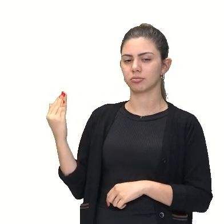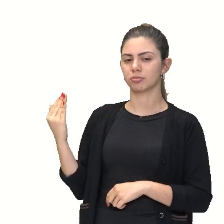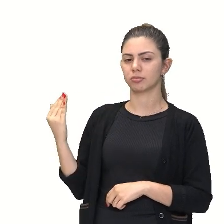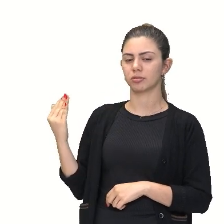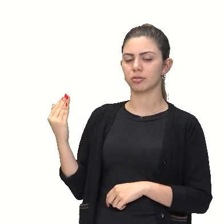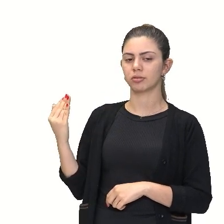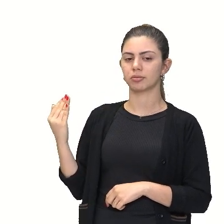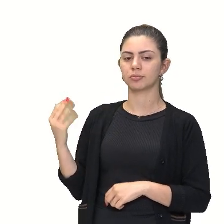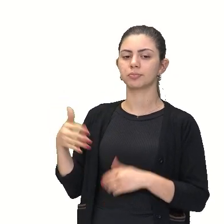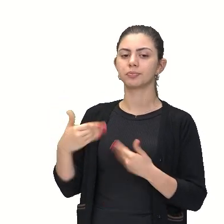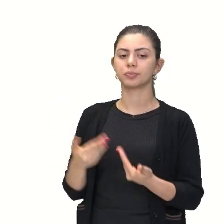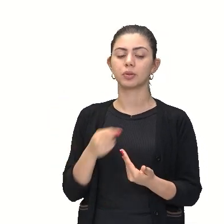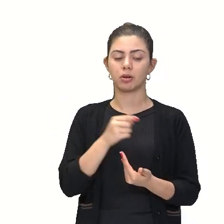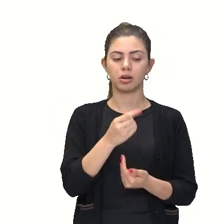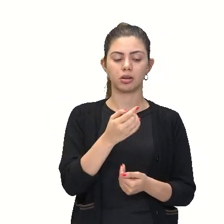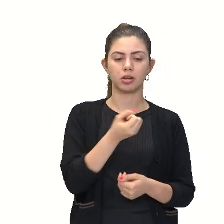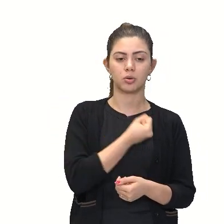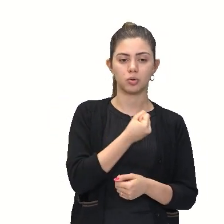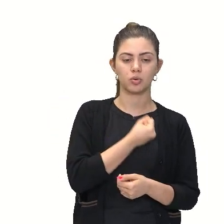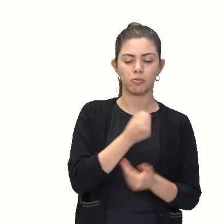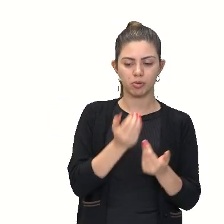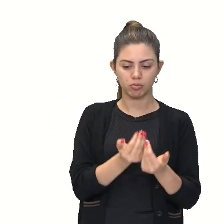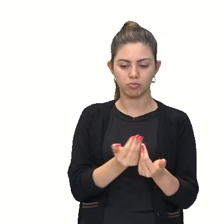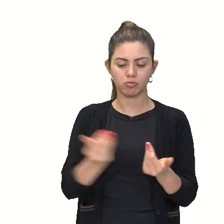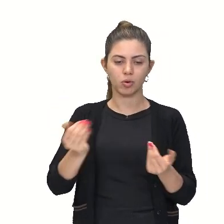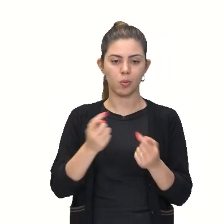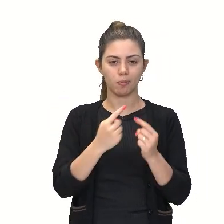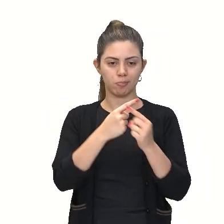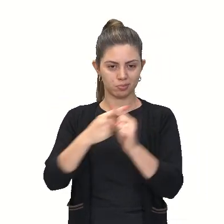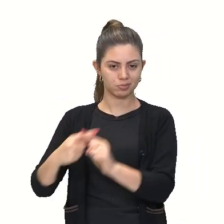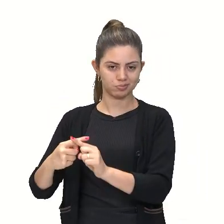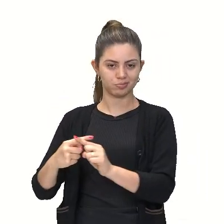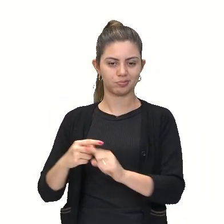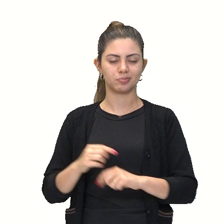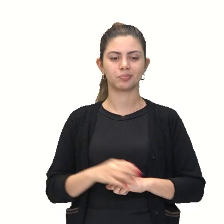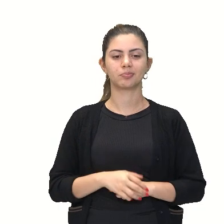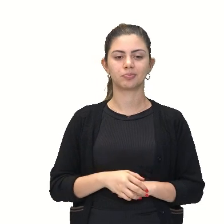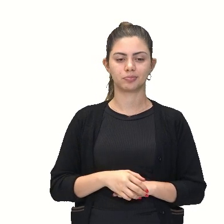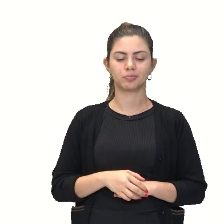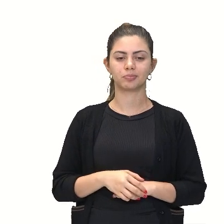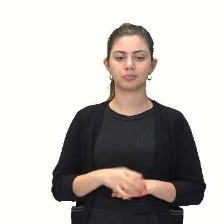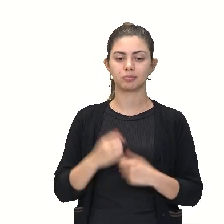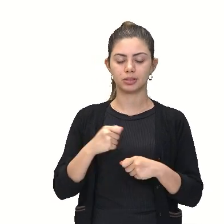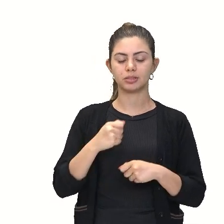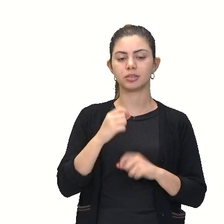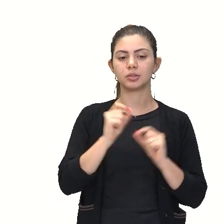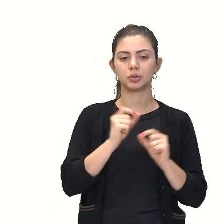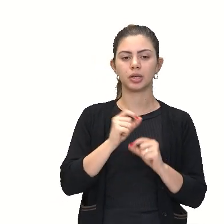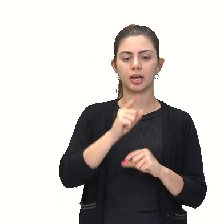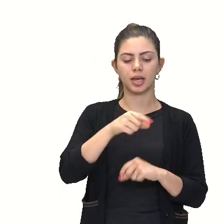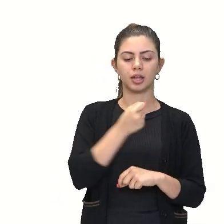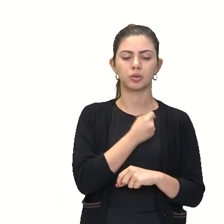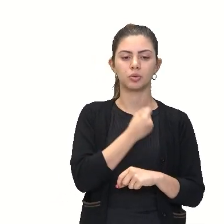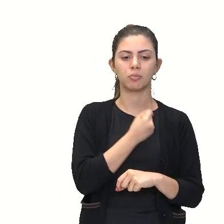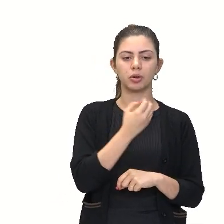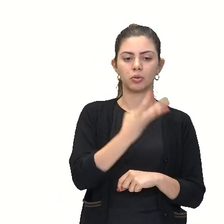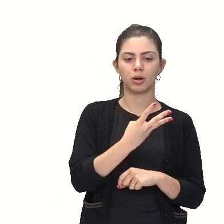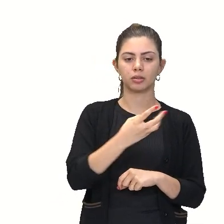a partir do número, realize uma multiplicação em ordem decrescente. Ou seja,